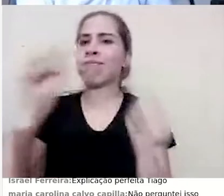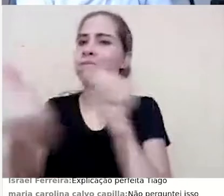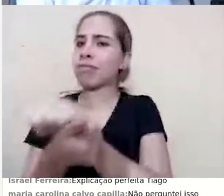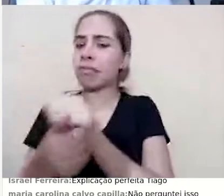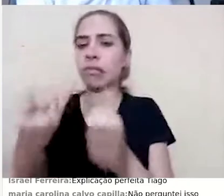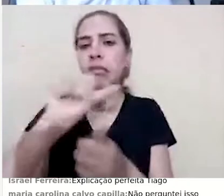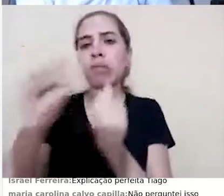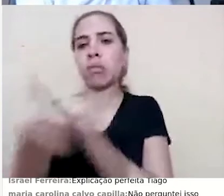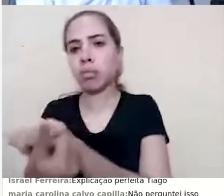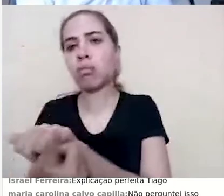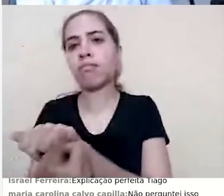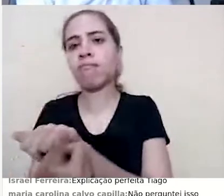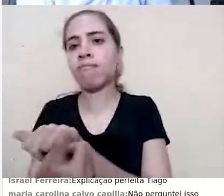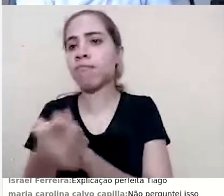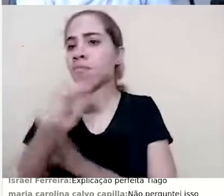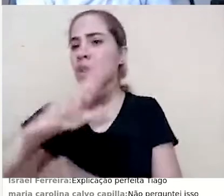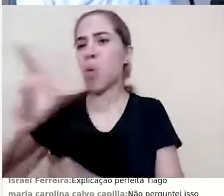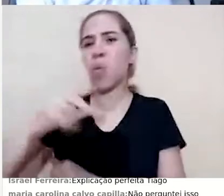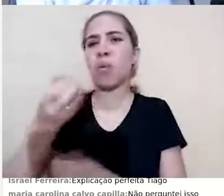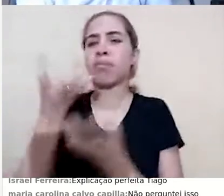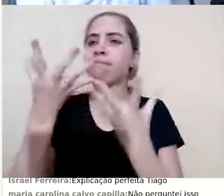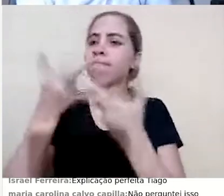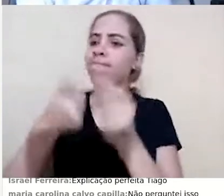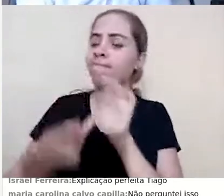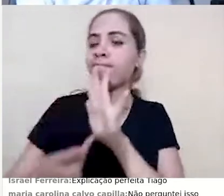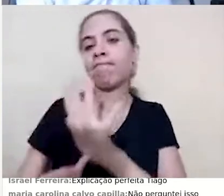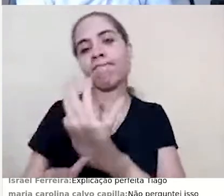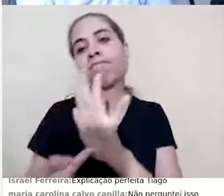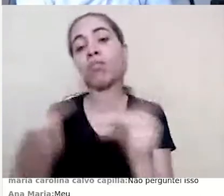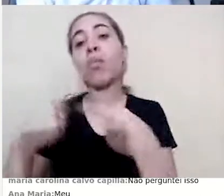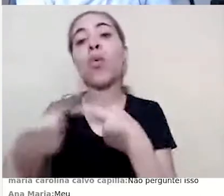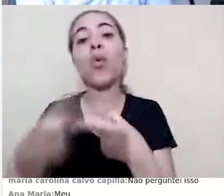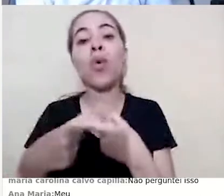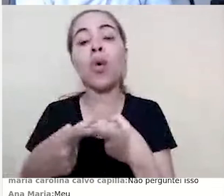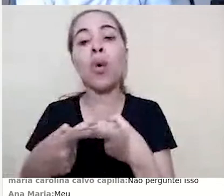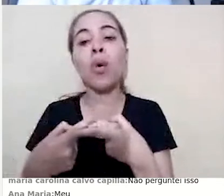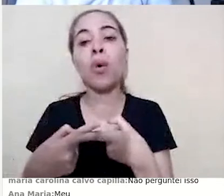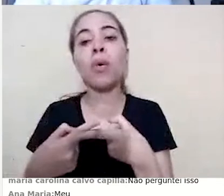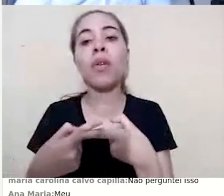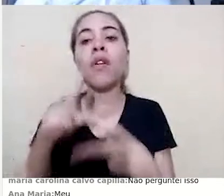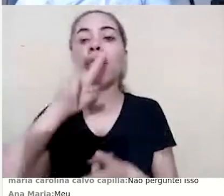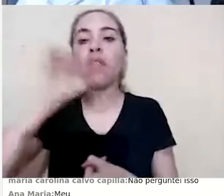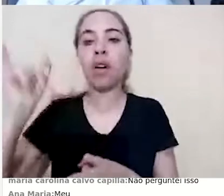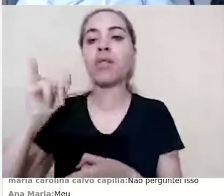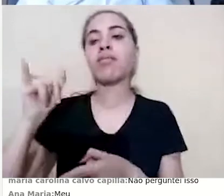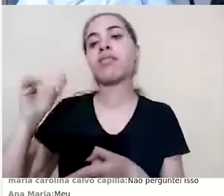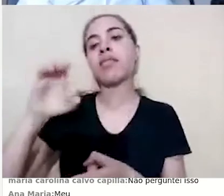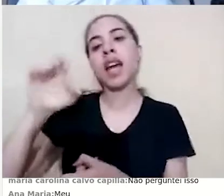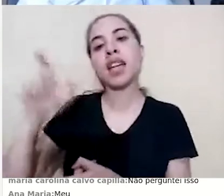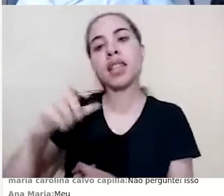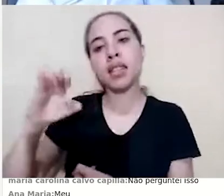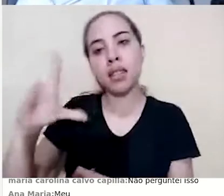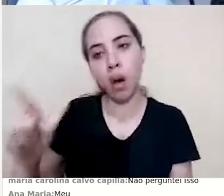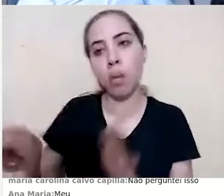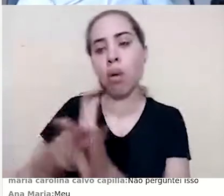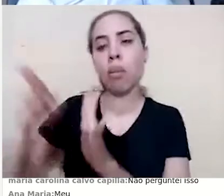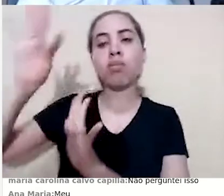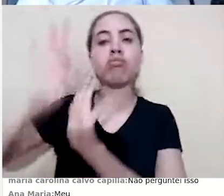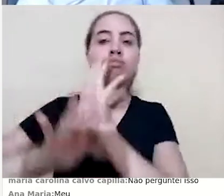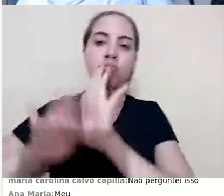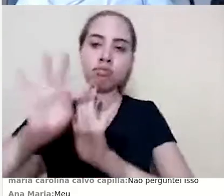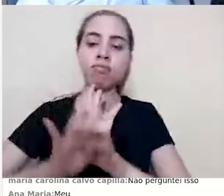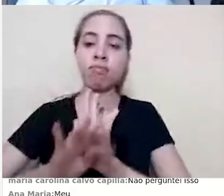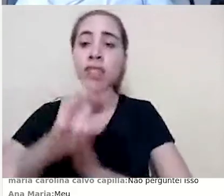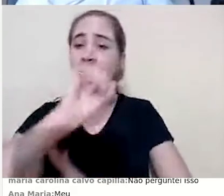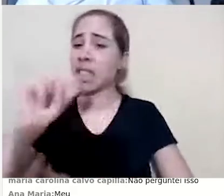dado muito bonito, porque ele vai gerar no Excel em formato texto. Então, se